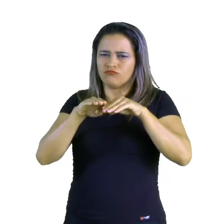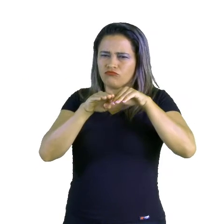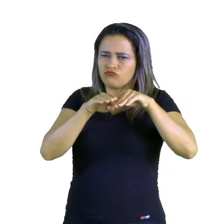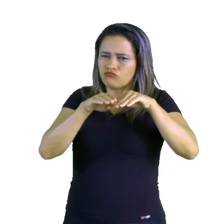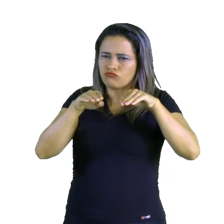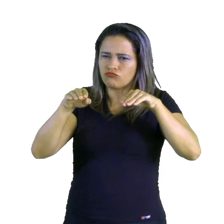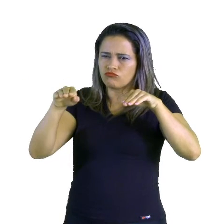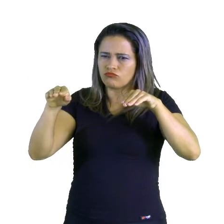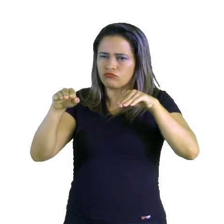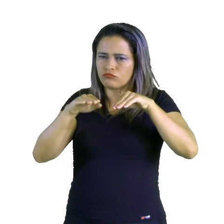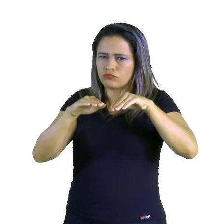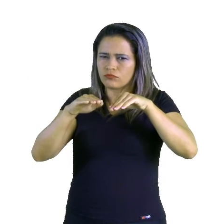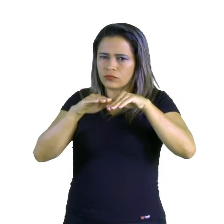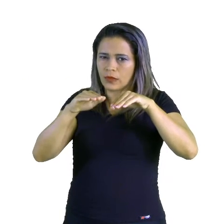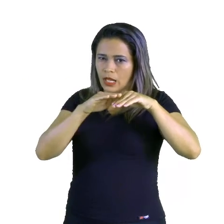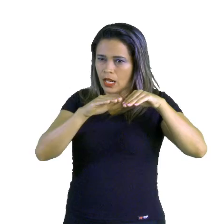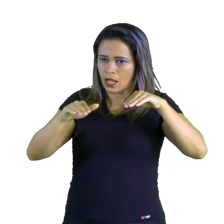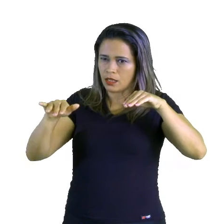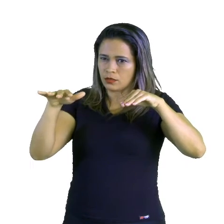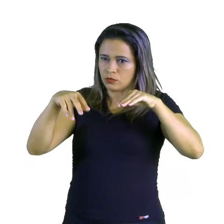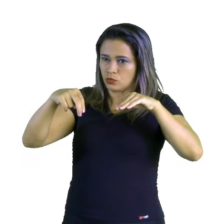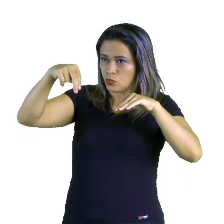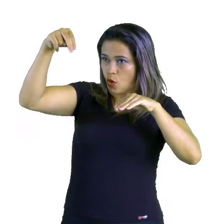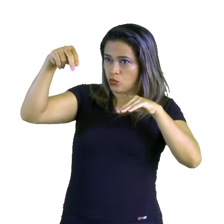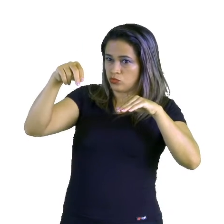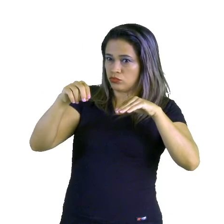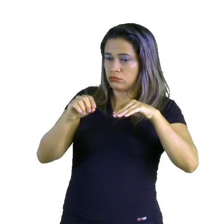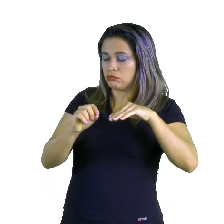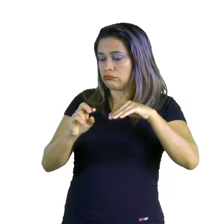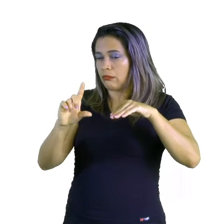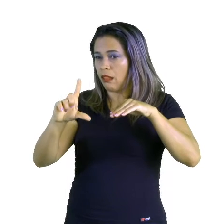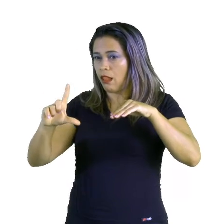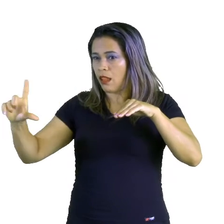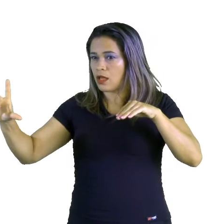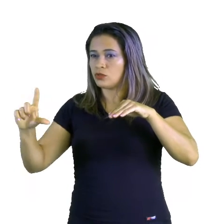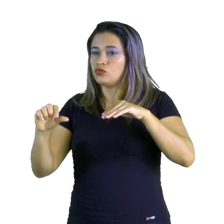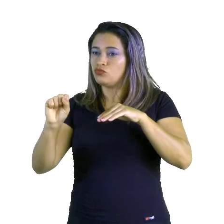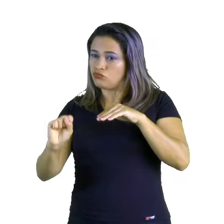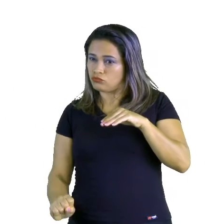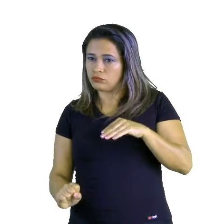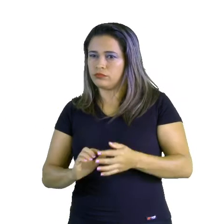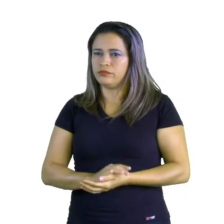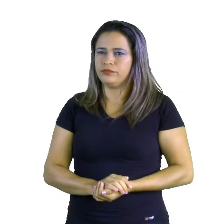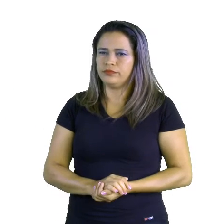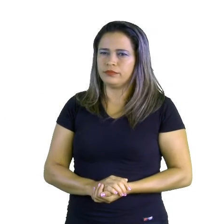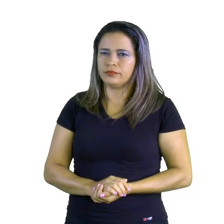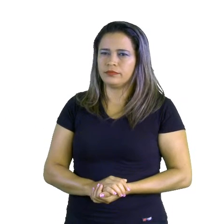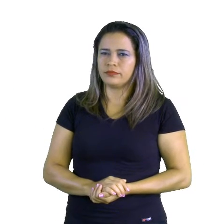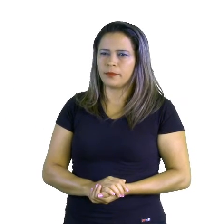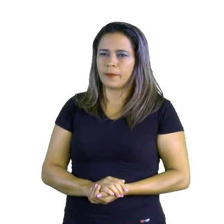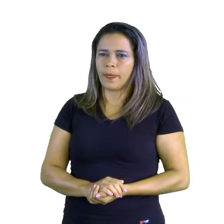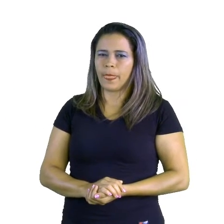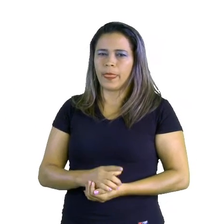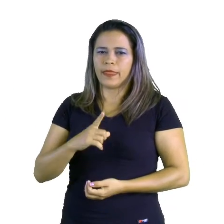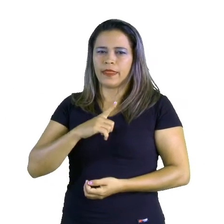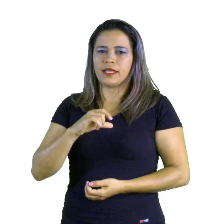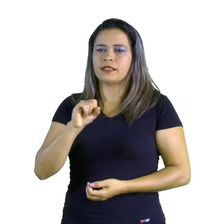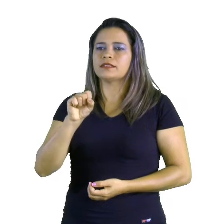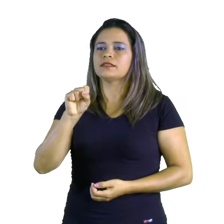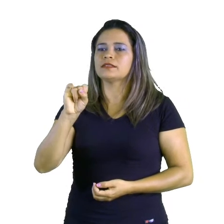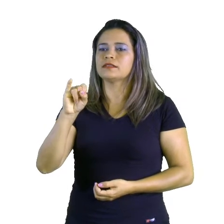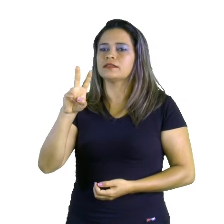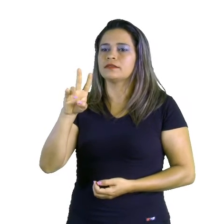regiões norte, leste e sul, destacando-se a planície siberiana ou planície